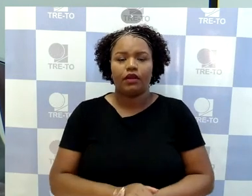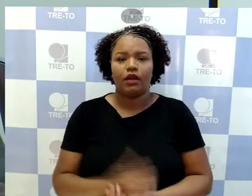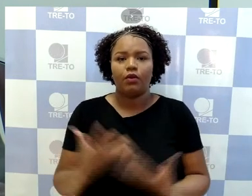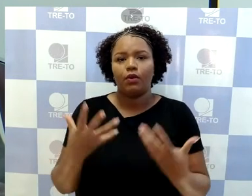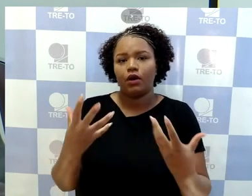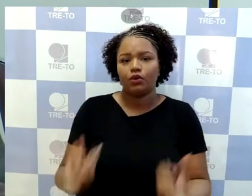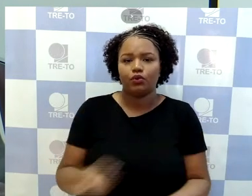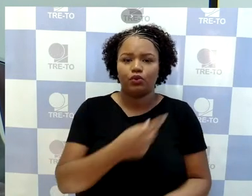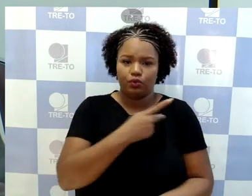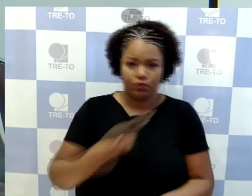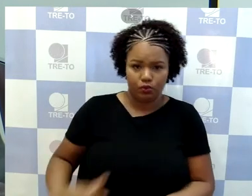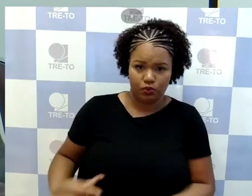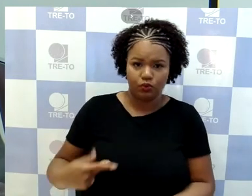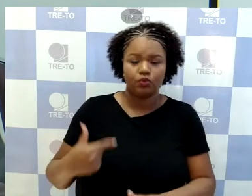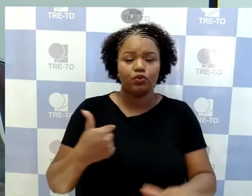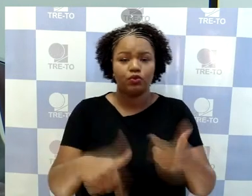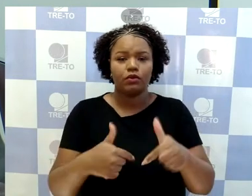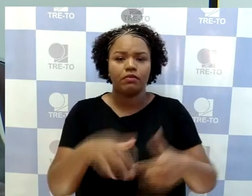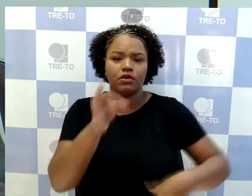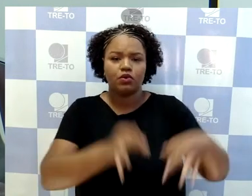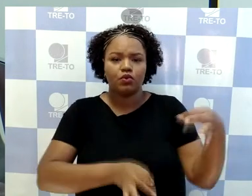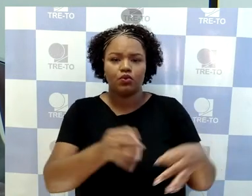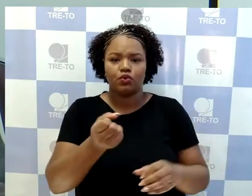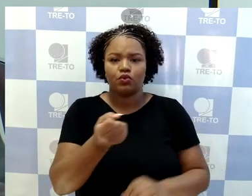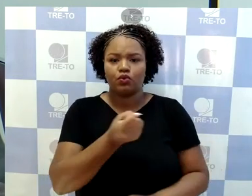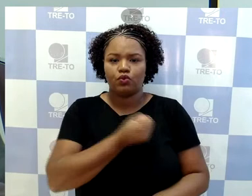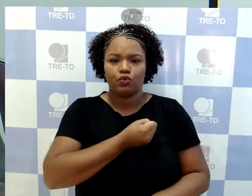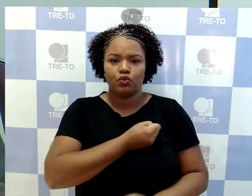aqui do seu trabalho para julgamento do item 4,